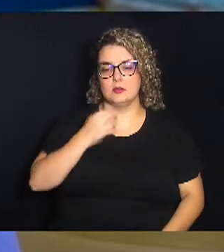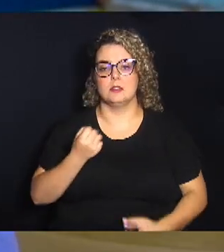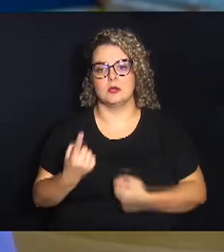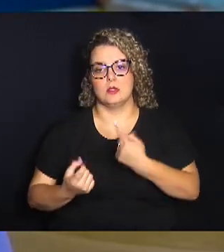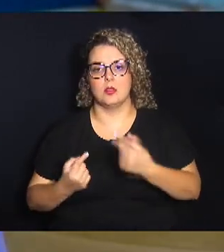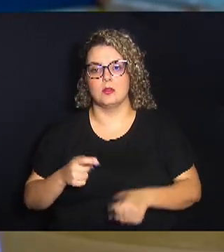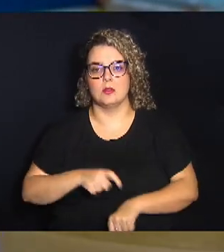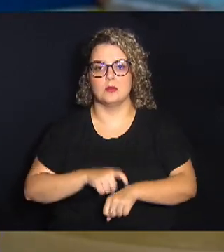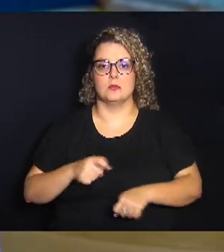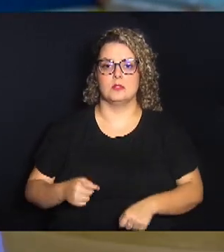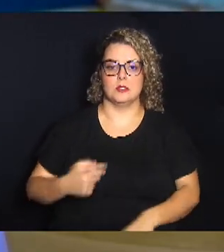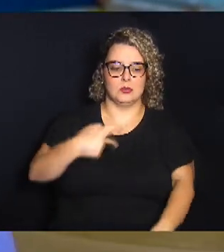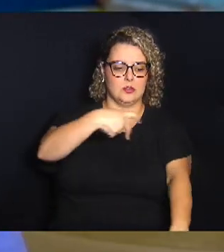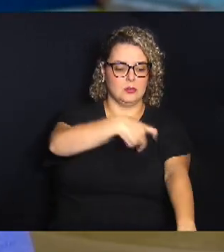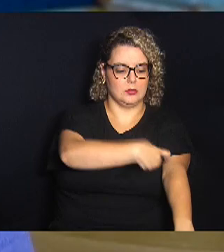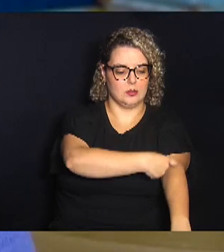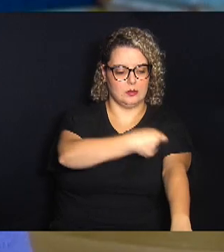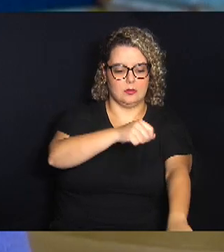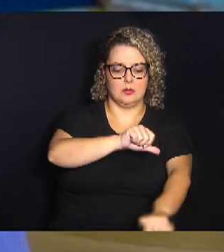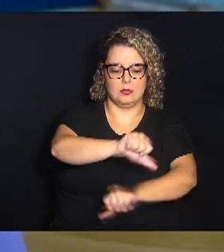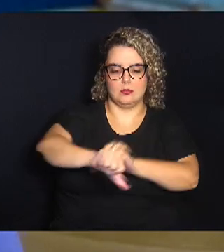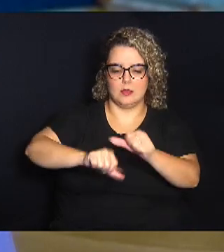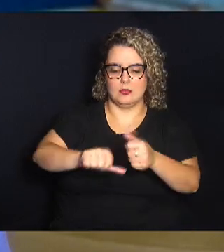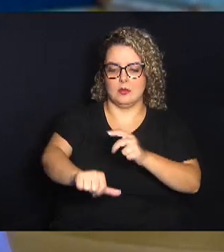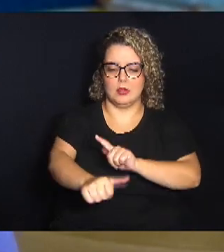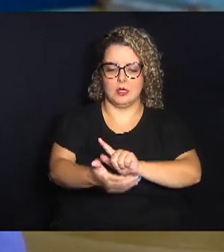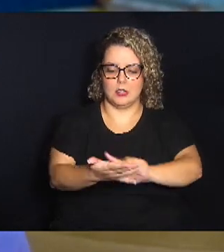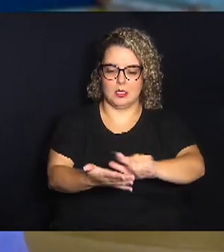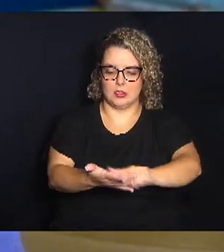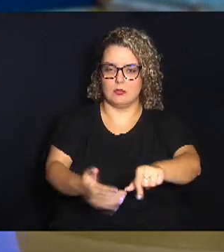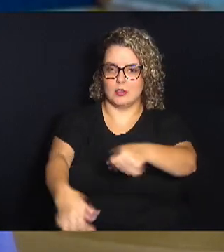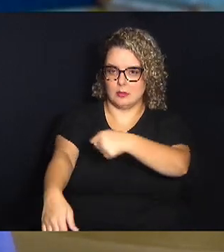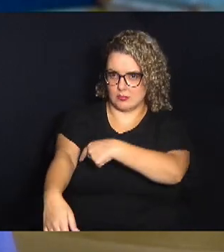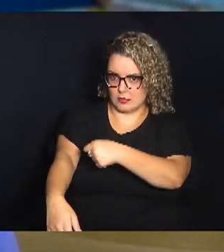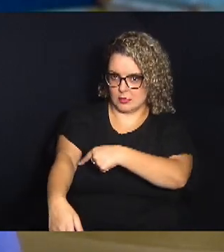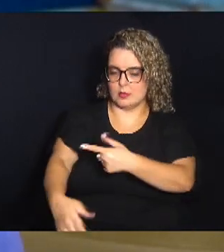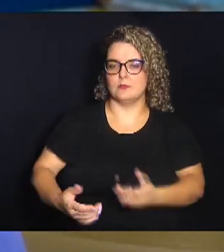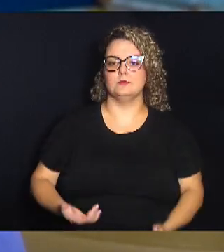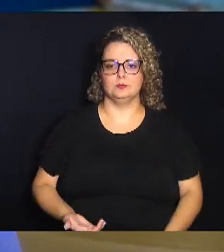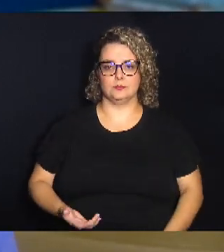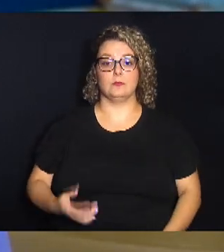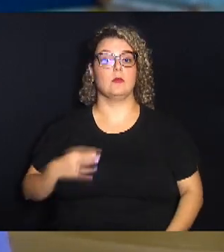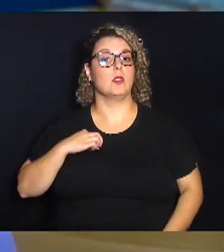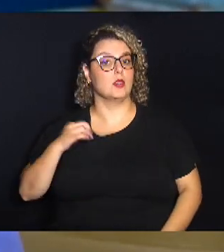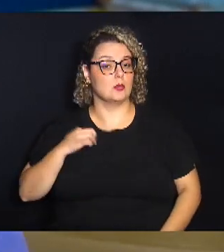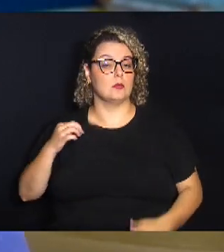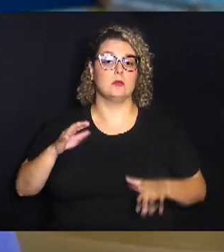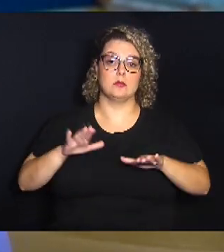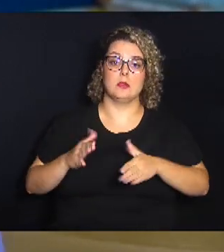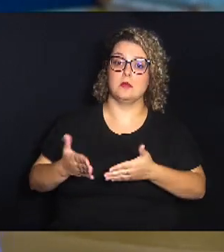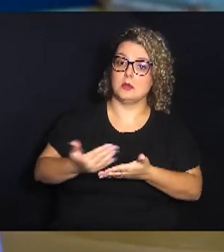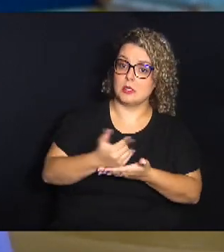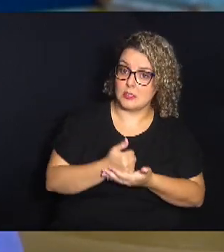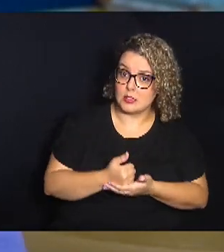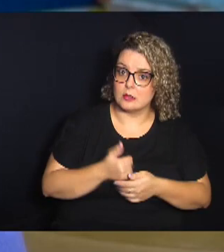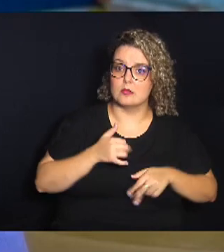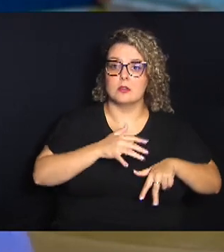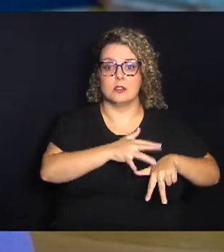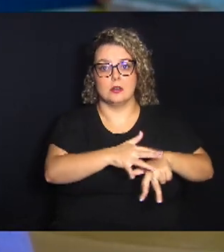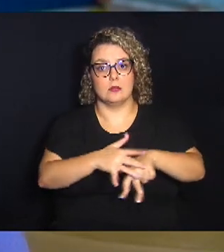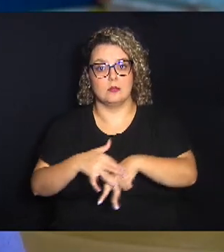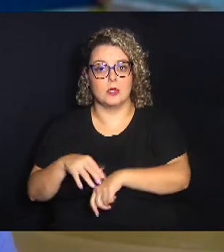como na hemodiálise, em alguns pontos do próprio hospital, os voluntários também ficam lá acolhendo esses pacientes,